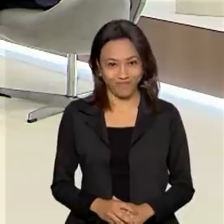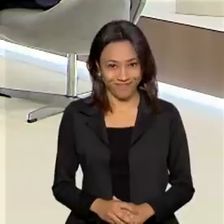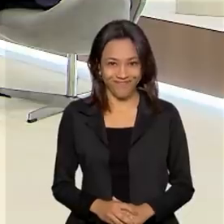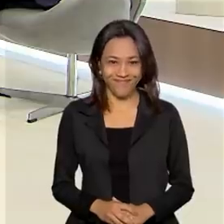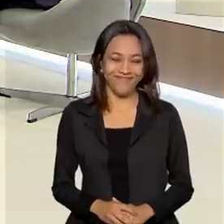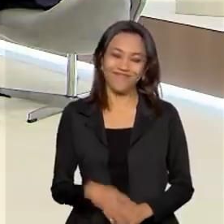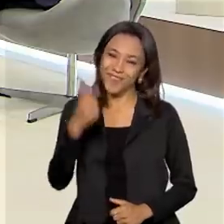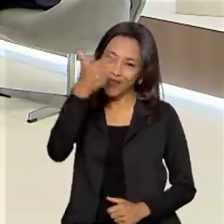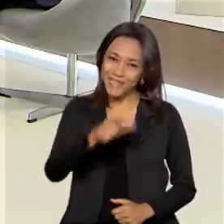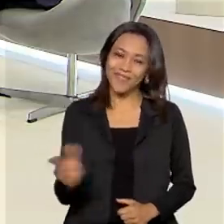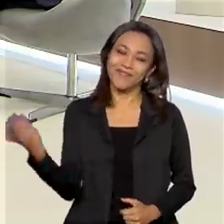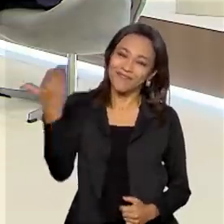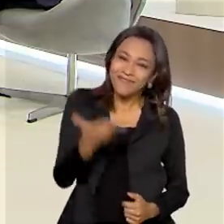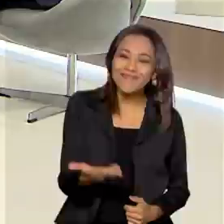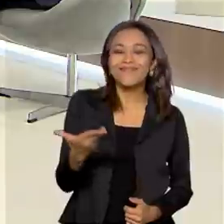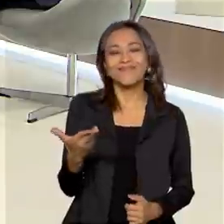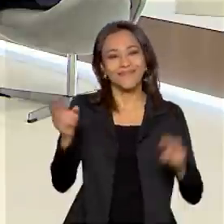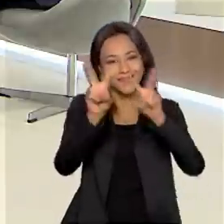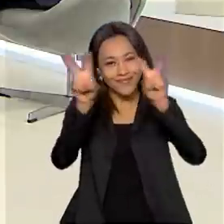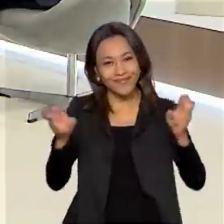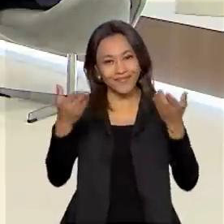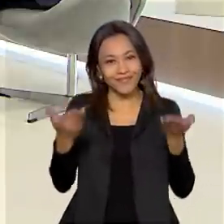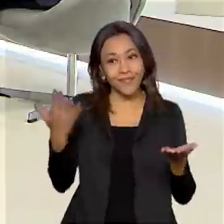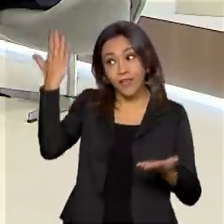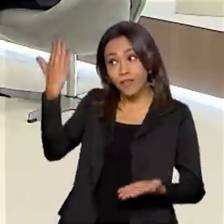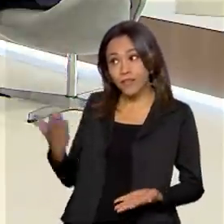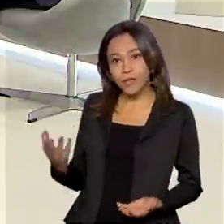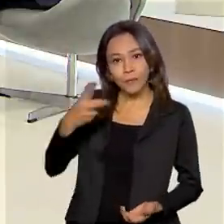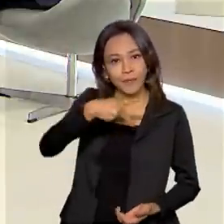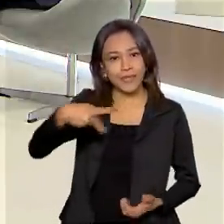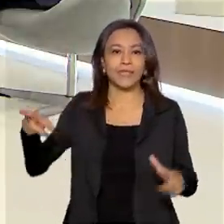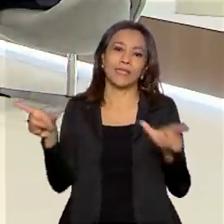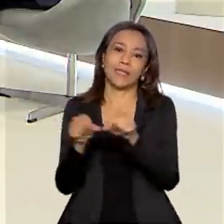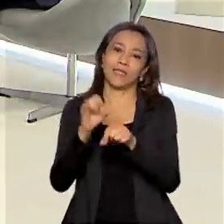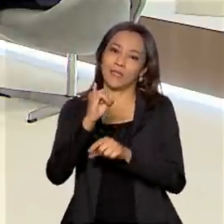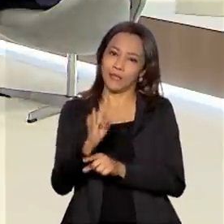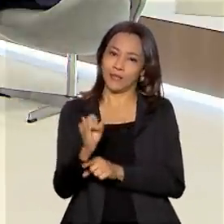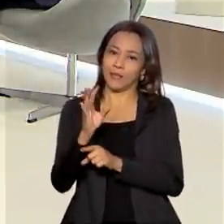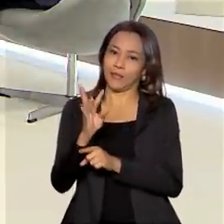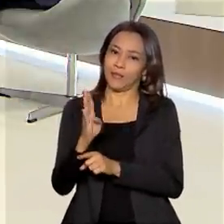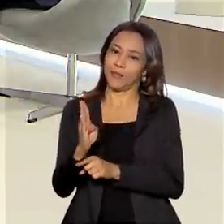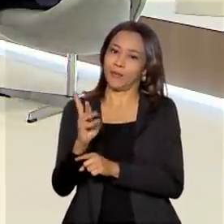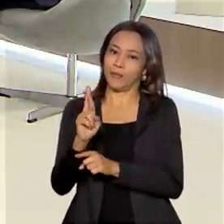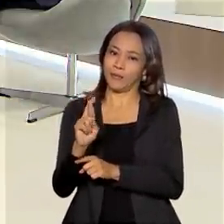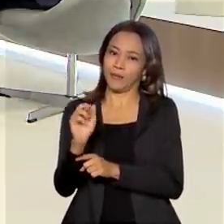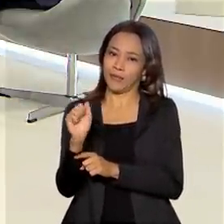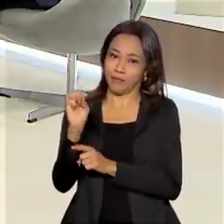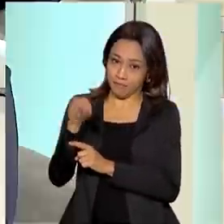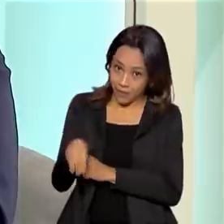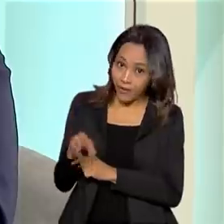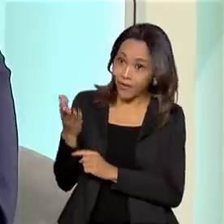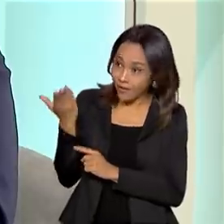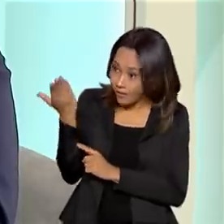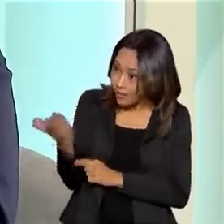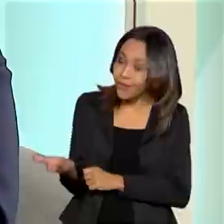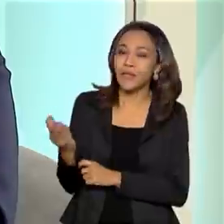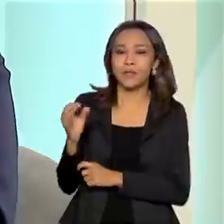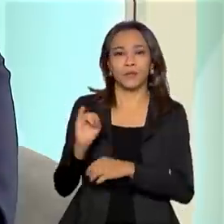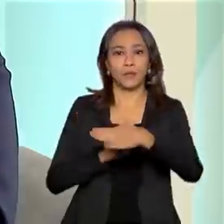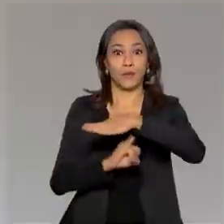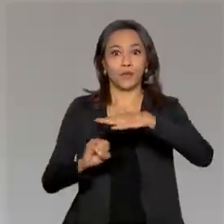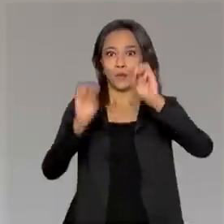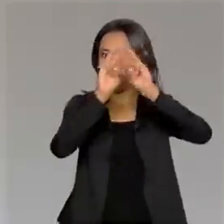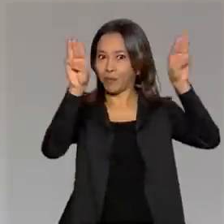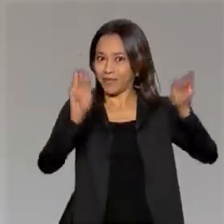De volta com o Brasil em Pauta. O entrevistado é o presidente do Ibram, Instituto Brasileiro de Museus, Pedro Mastrobuono.